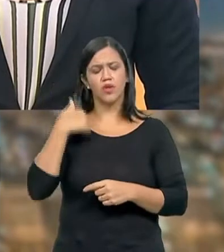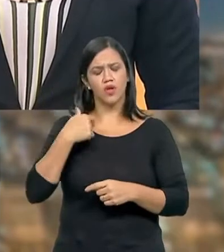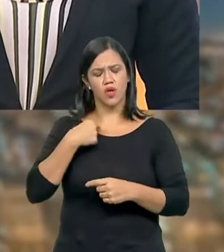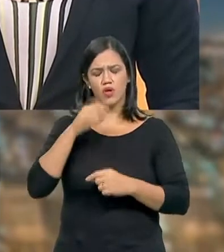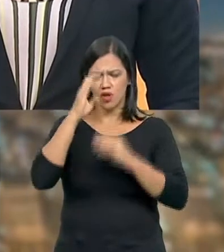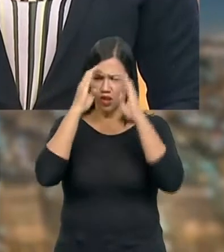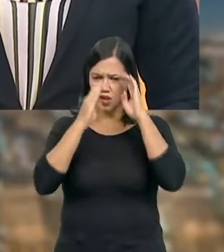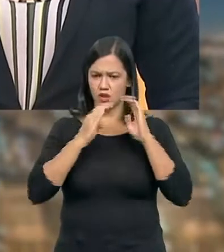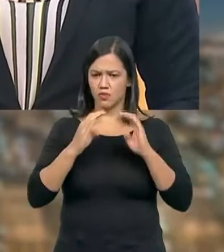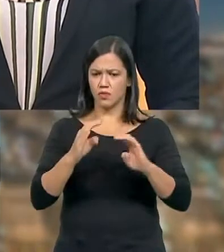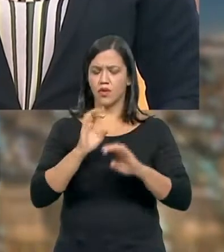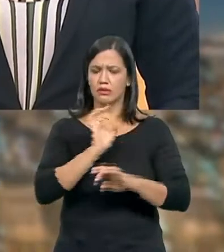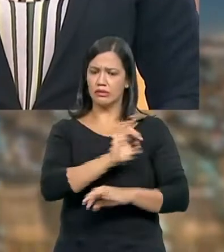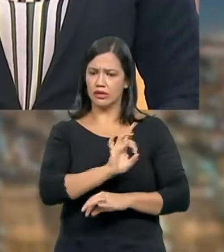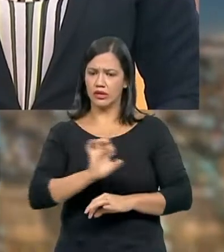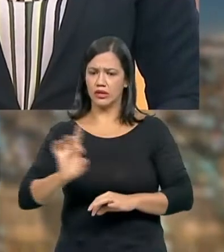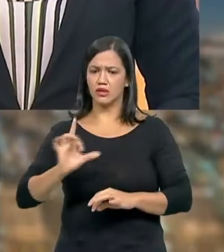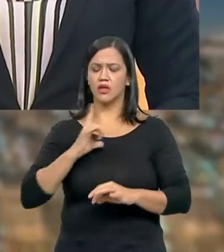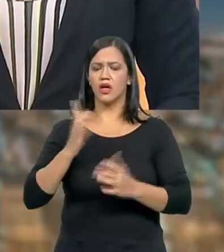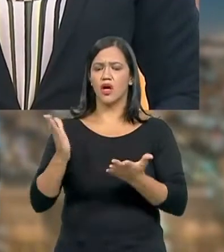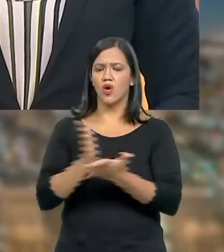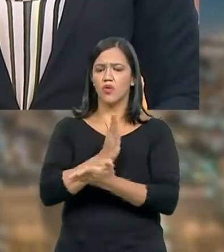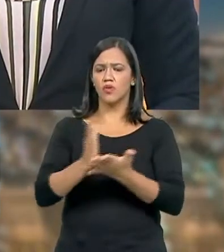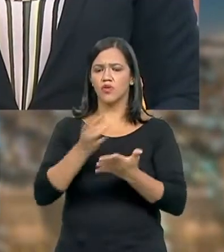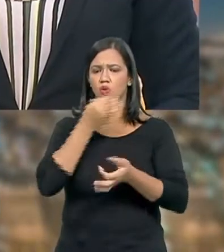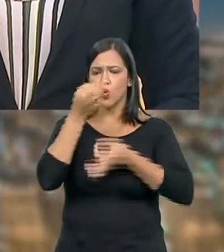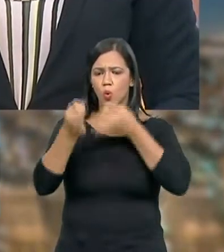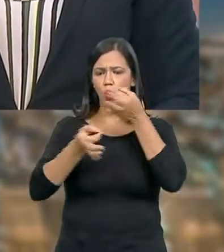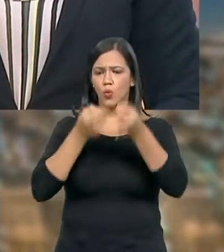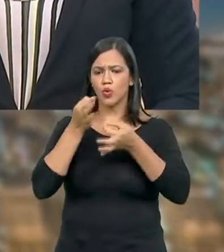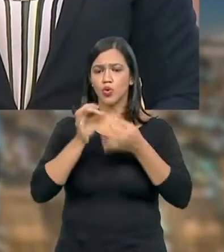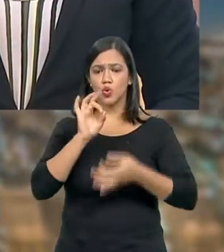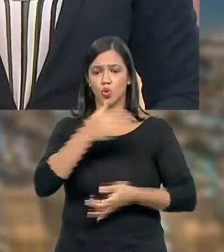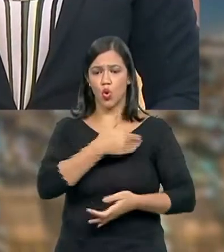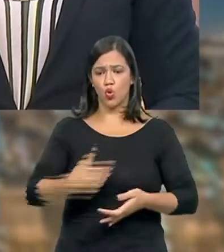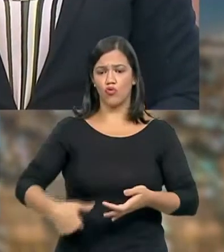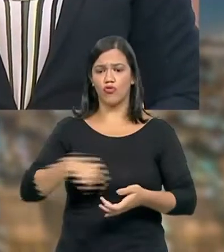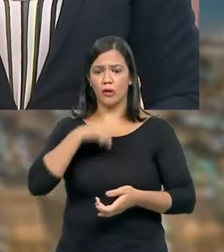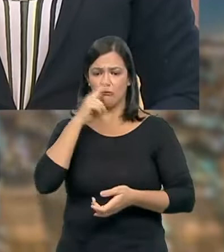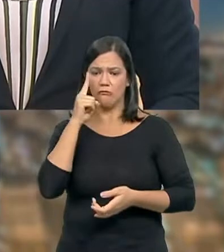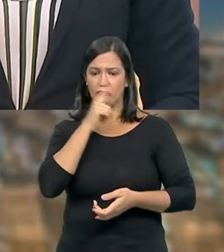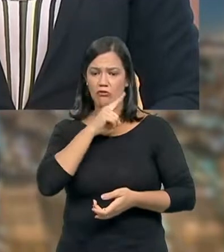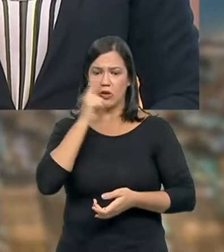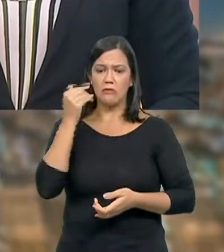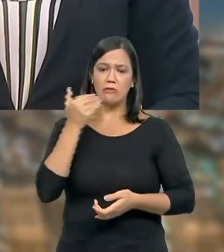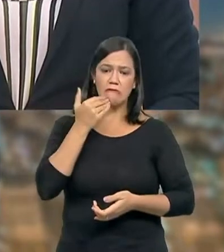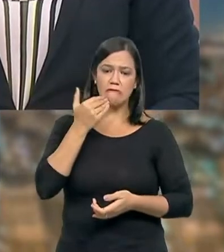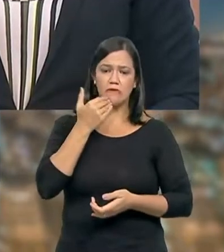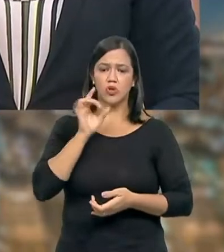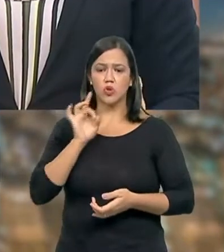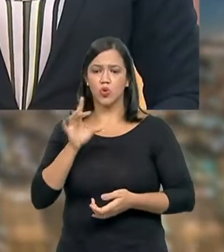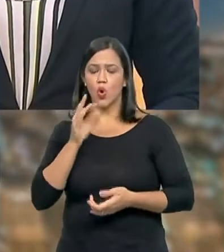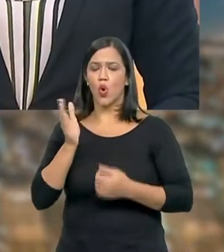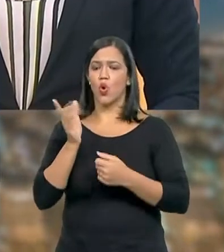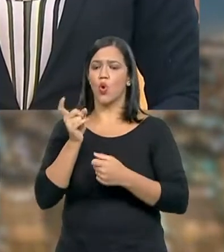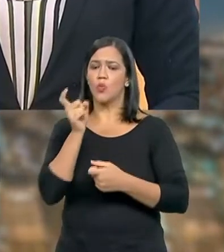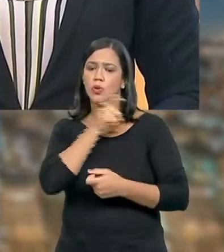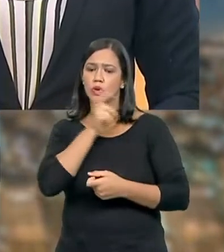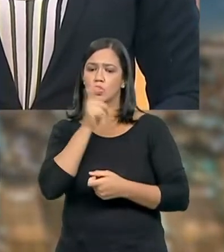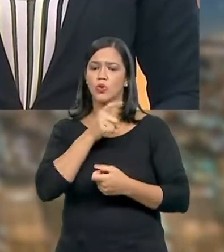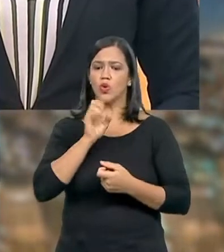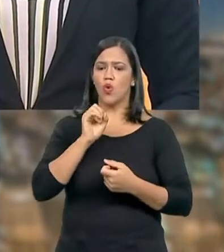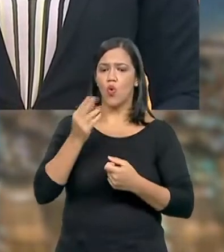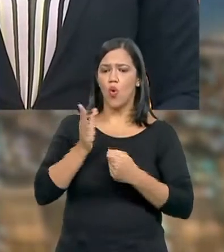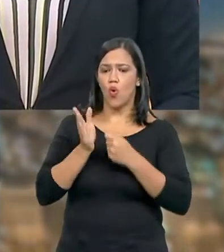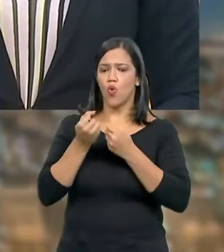eu vejo muita gente comentando que parece que só o governo falhou, governo omitiu, a CPI está discutindo agora